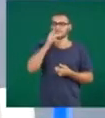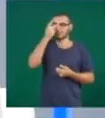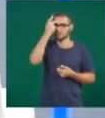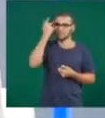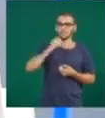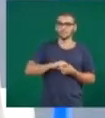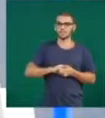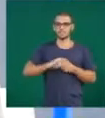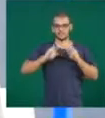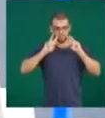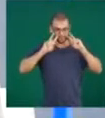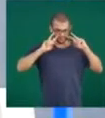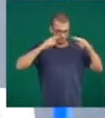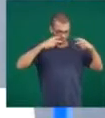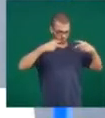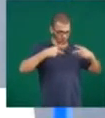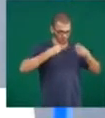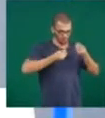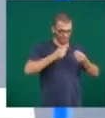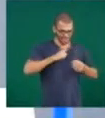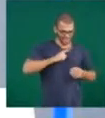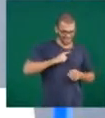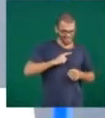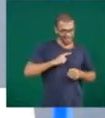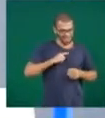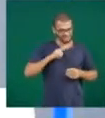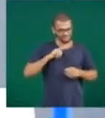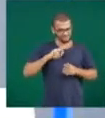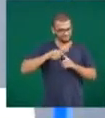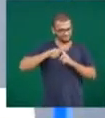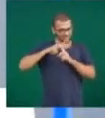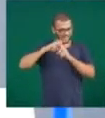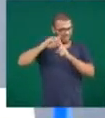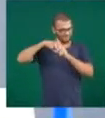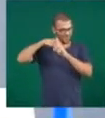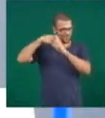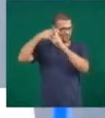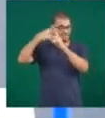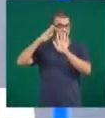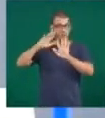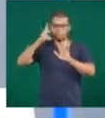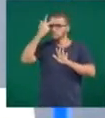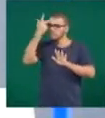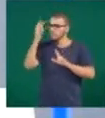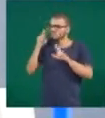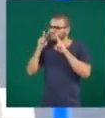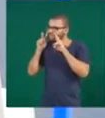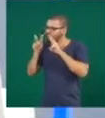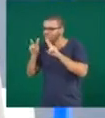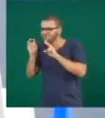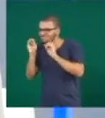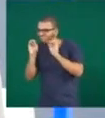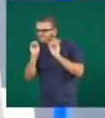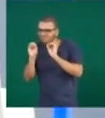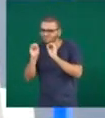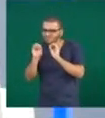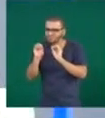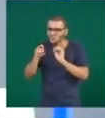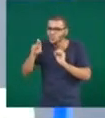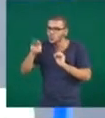para o que tem, sempre vai ter mais, né? E quem olha para o que não tem, nunca vai ter o suficiente.